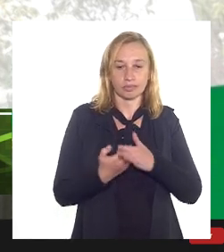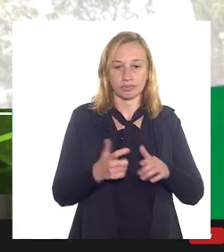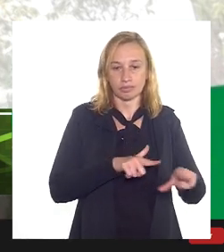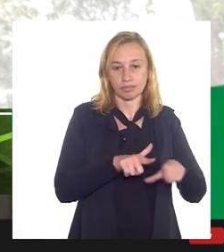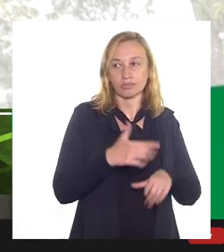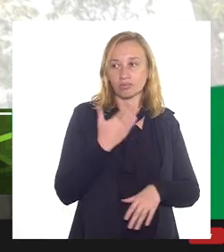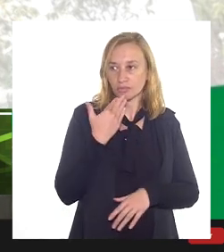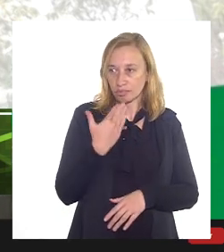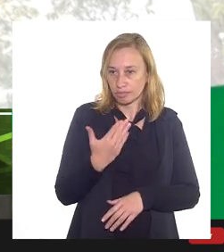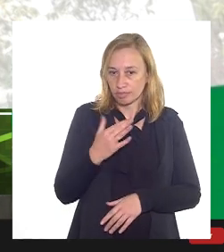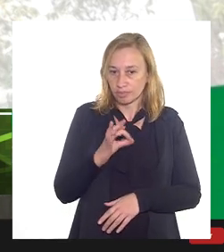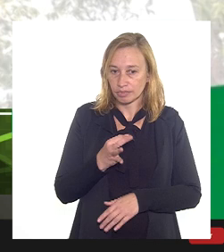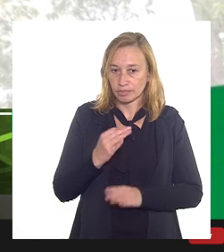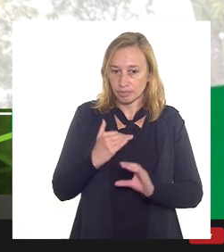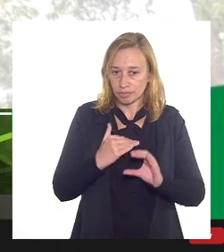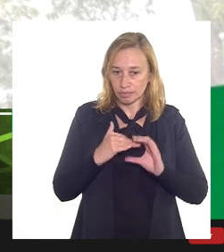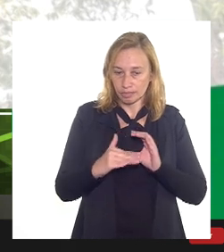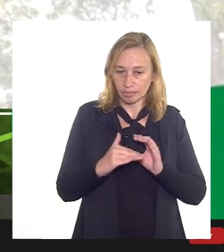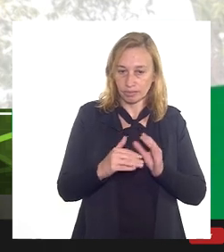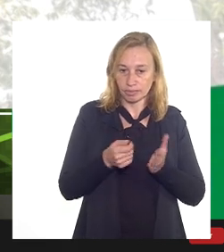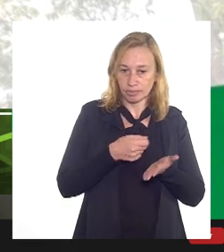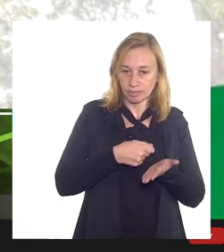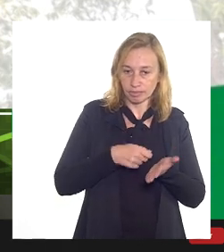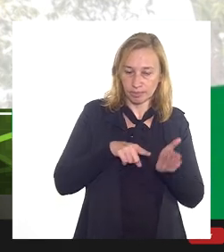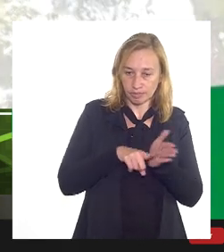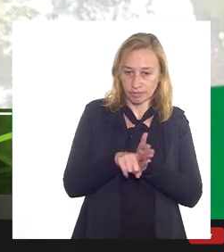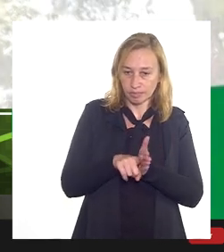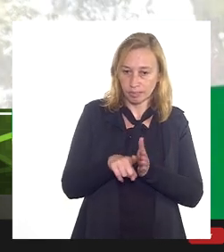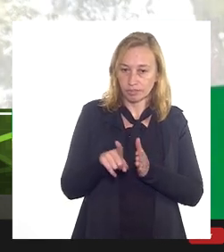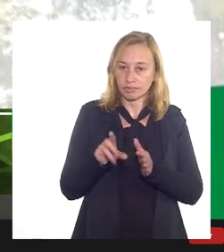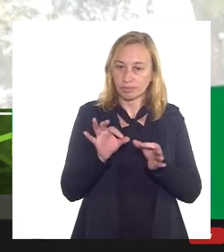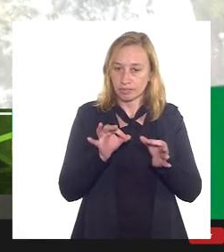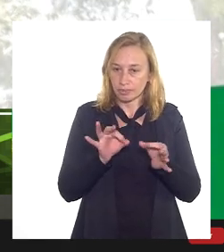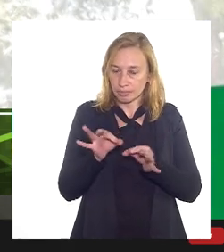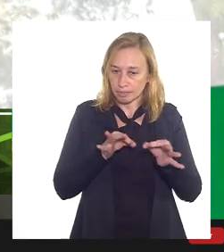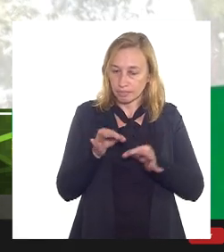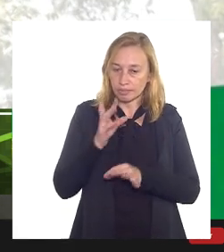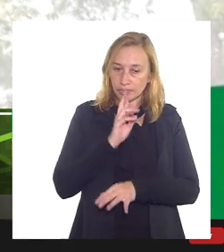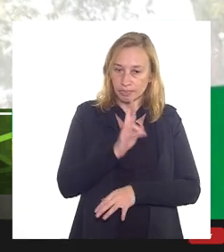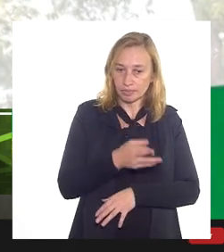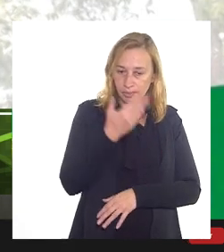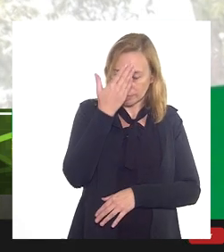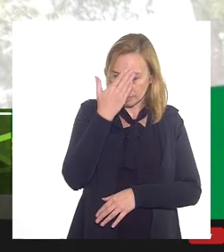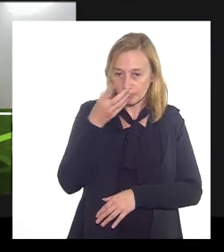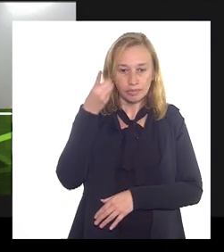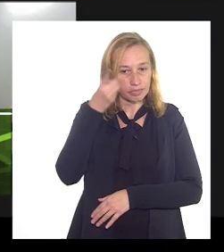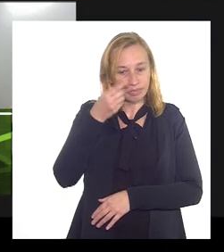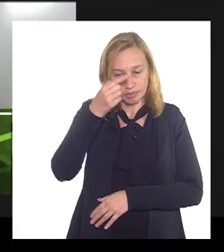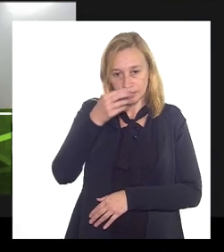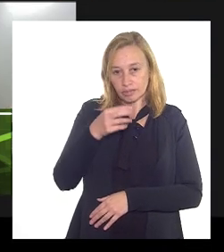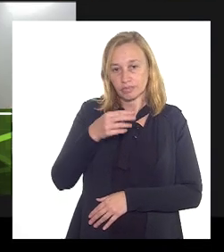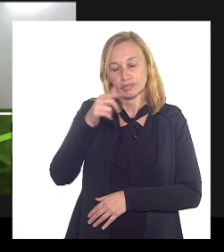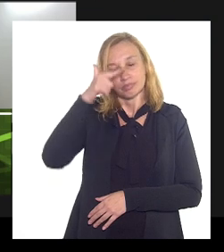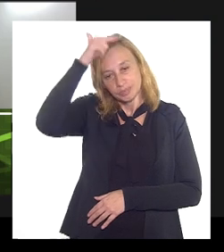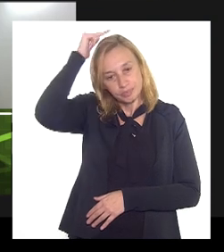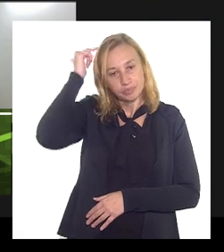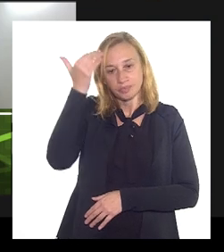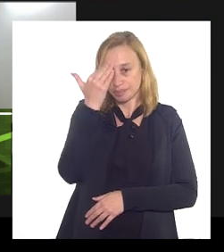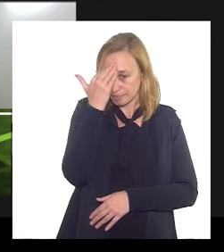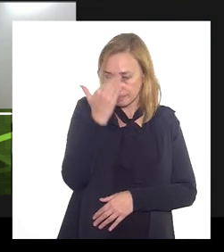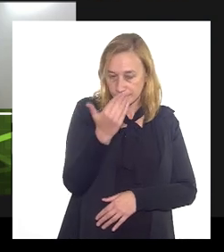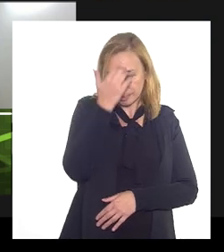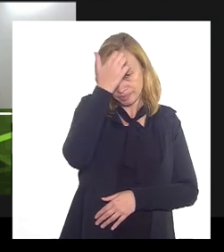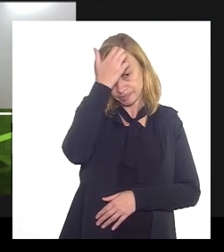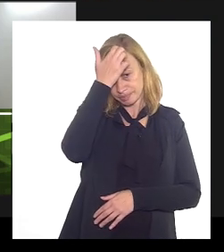gentileza que encarinhem essa pergunta que a gente vai elaborar a resposta por escrito. Muito obrigado, deputado Luiz Paulo. Eu que agradeço. Obrigado,